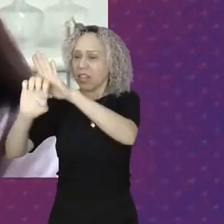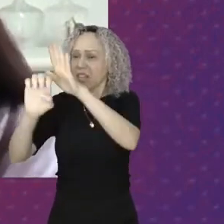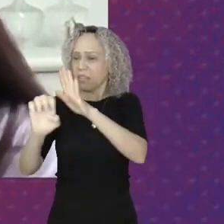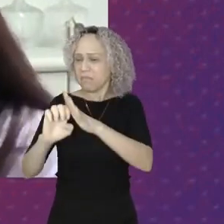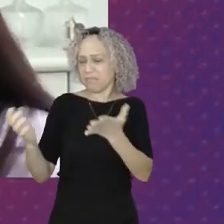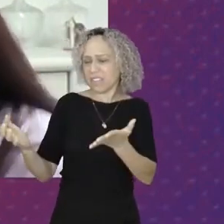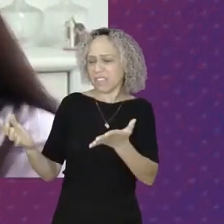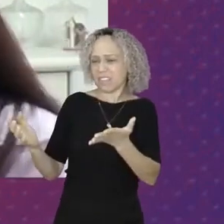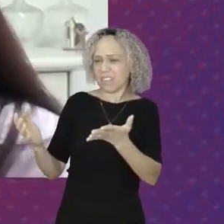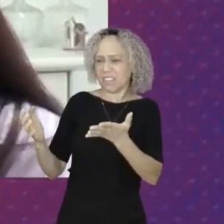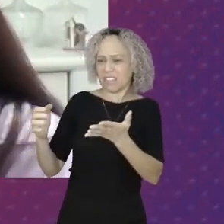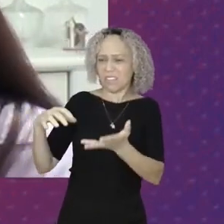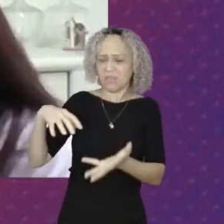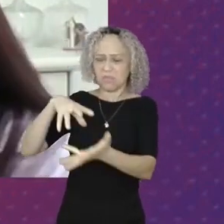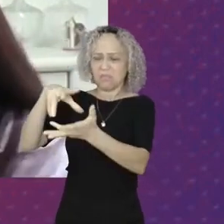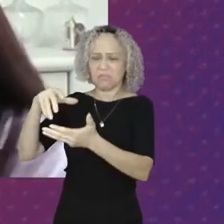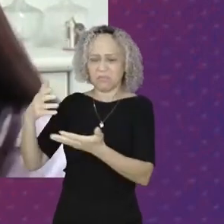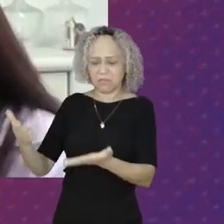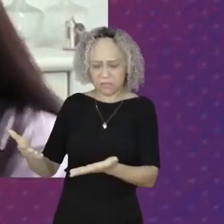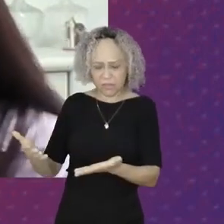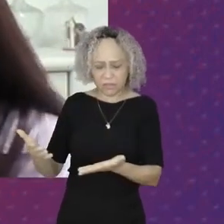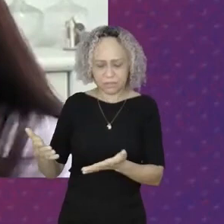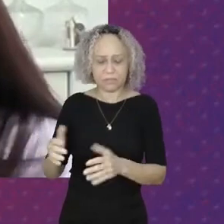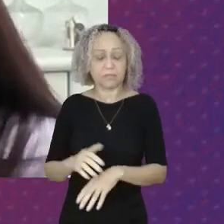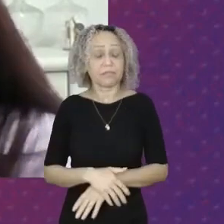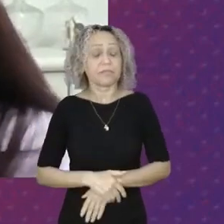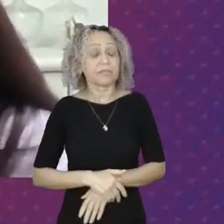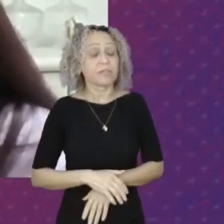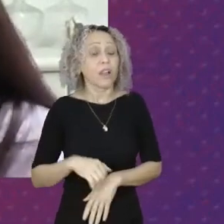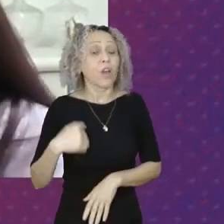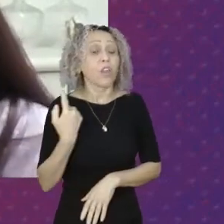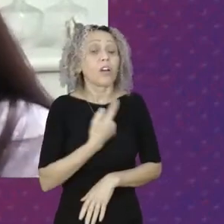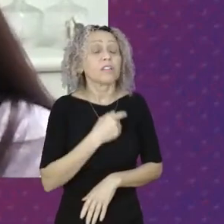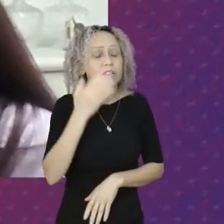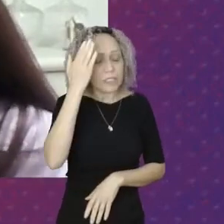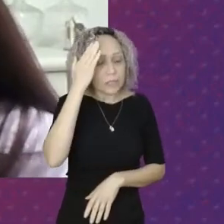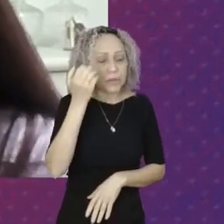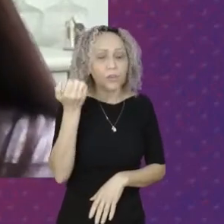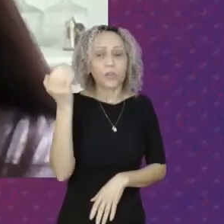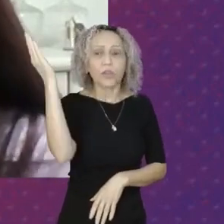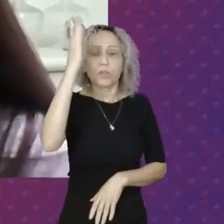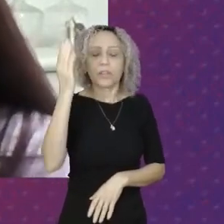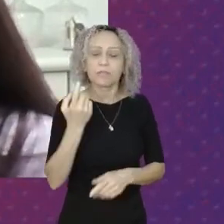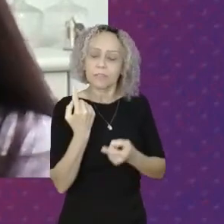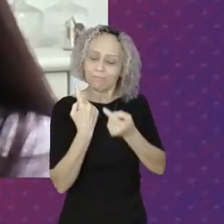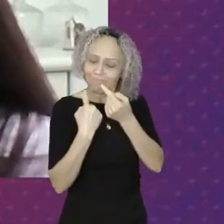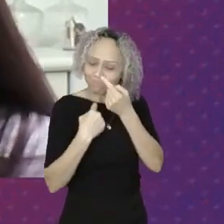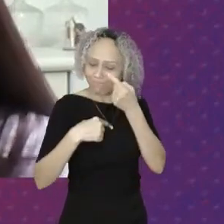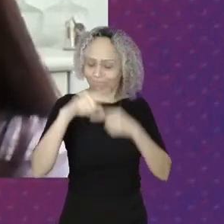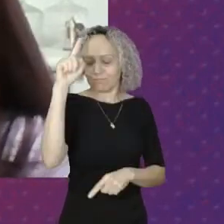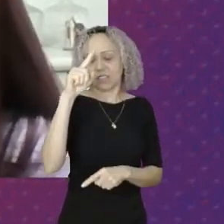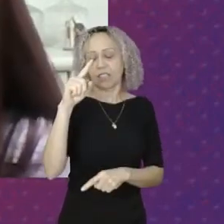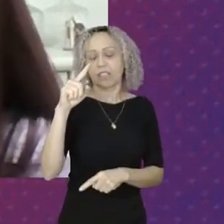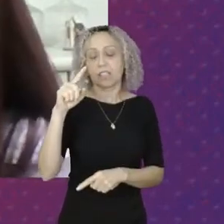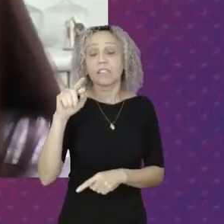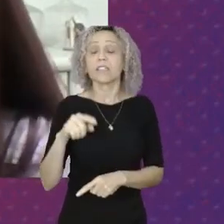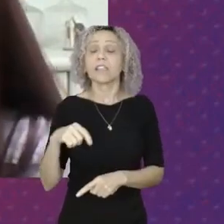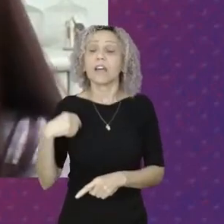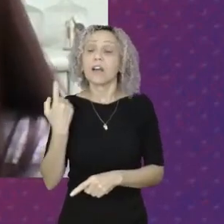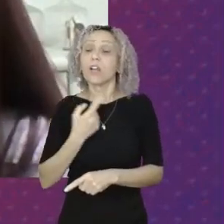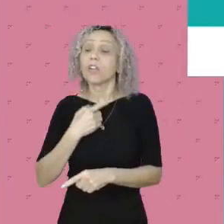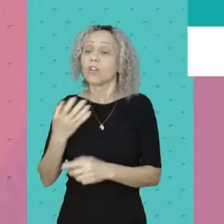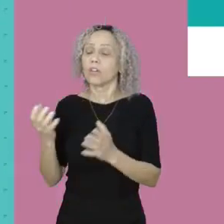Reconstruir Um Brasil Do bem viver Esse é o nosso horizonte E o sentido Da reconstrução Do Brasil Que as